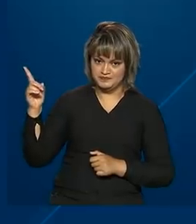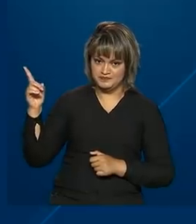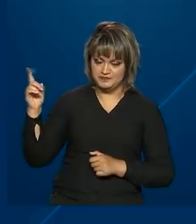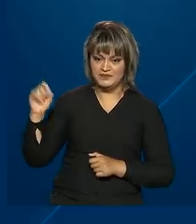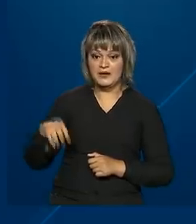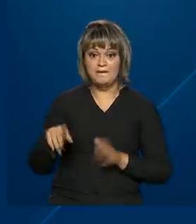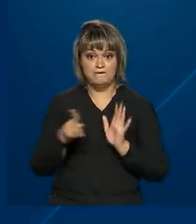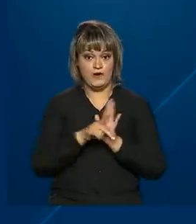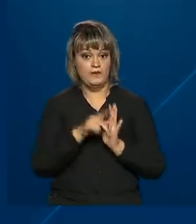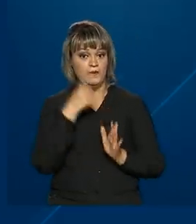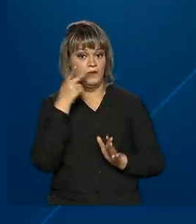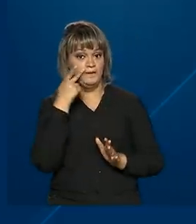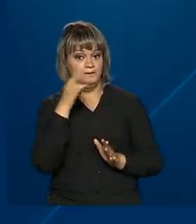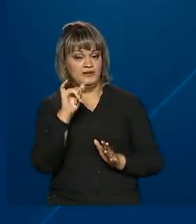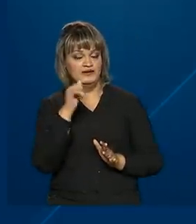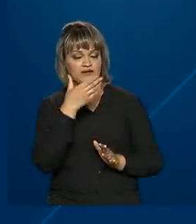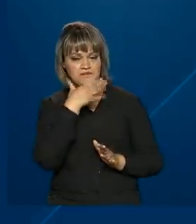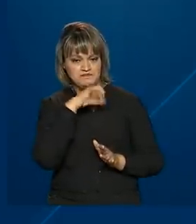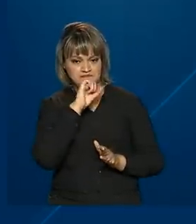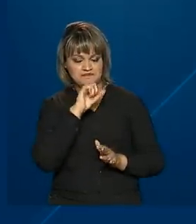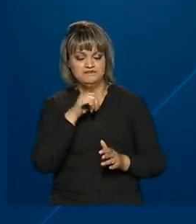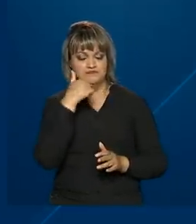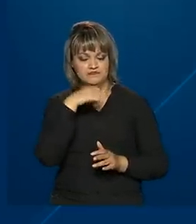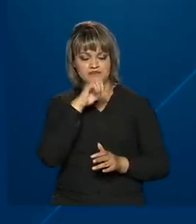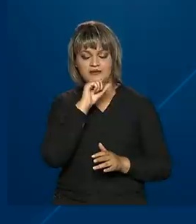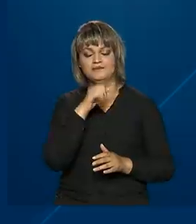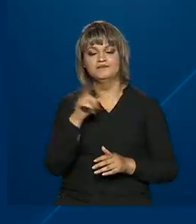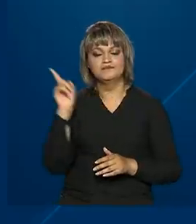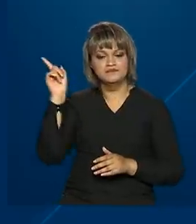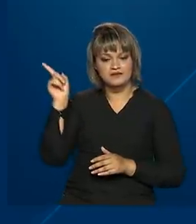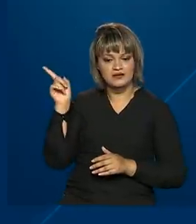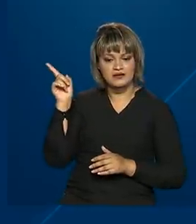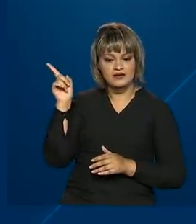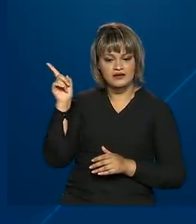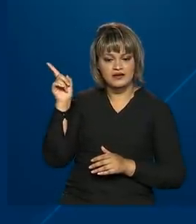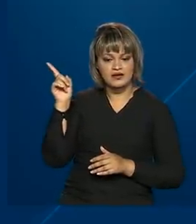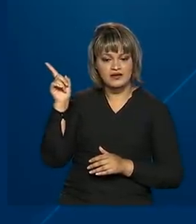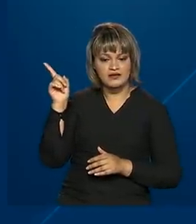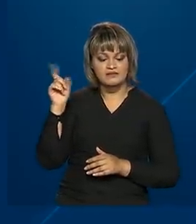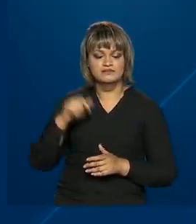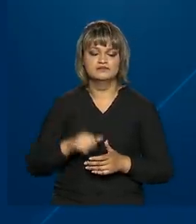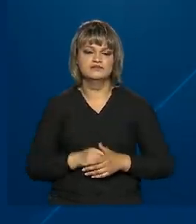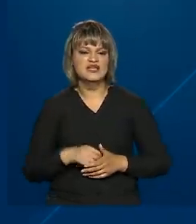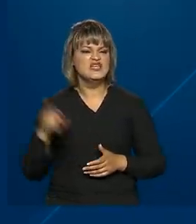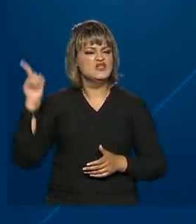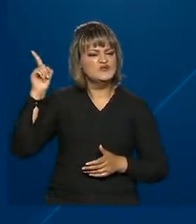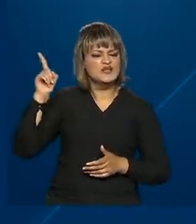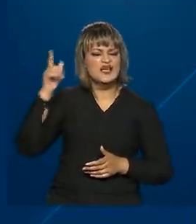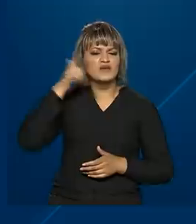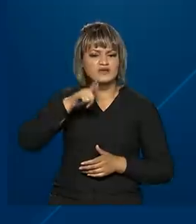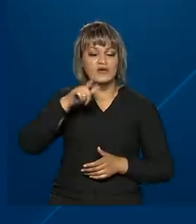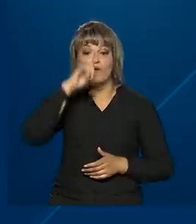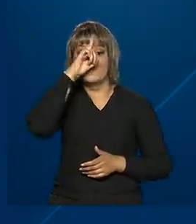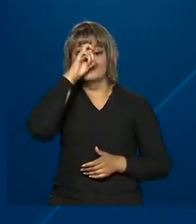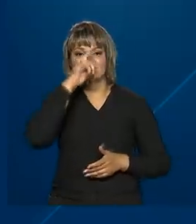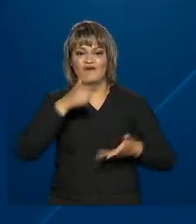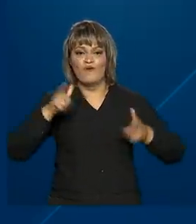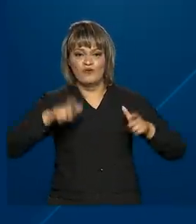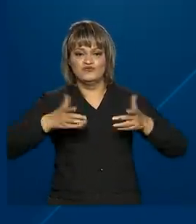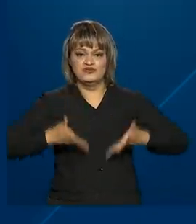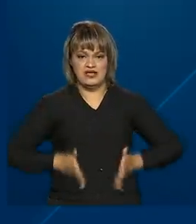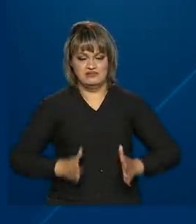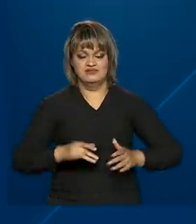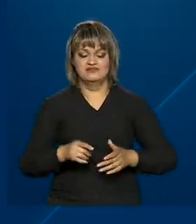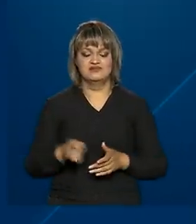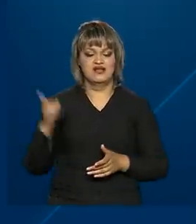como RG, CNH ou passaporte e da declaração de nascido vivo, fornecida pelo hospital ou